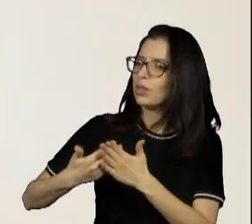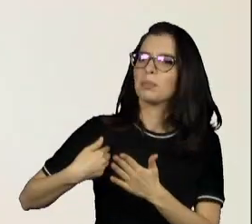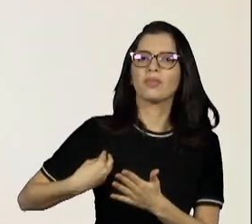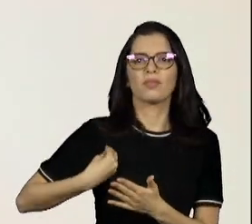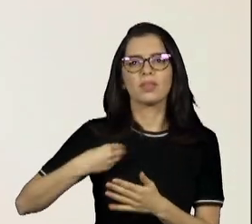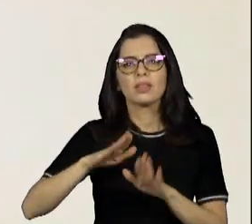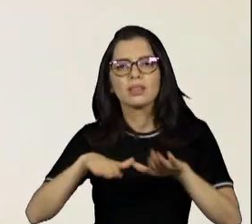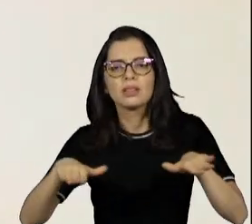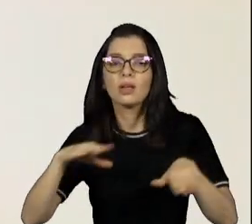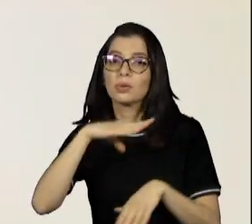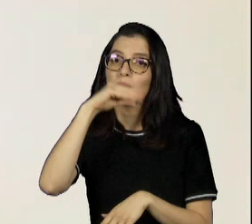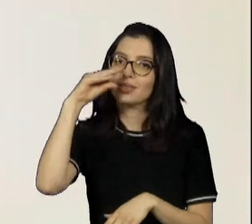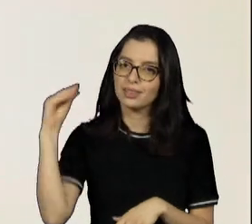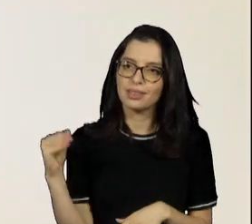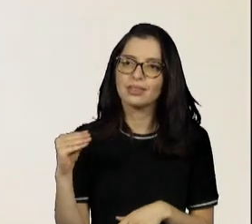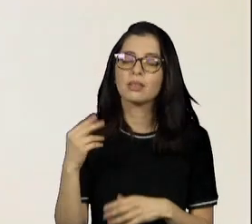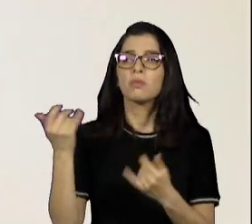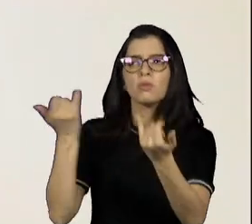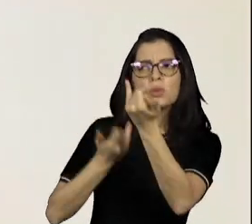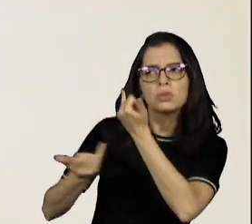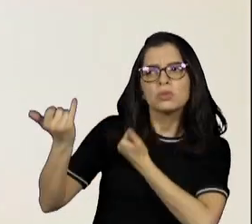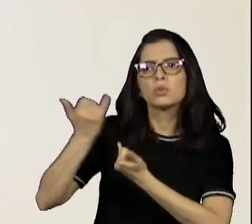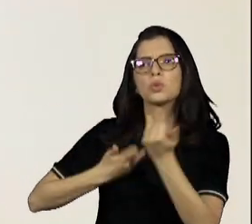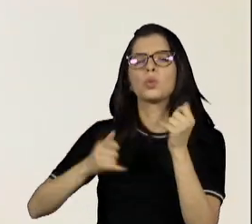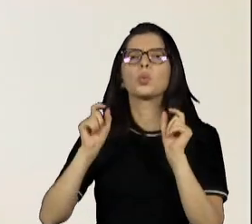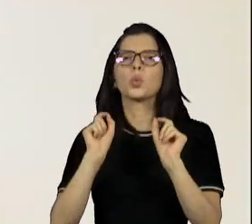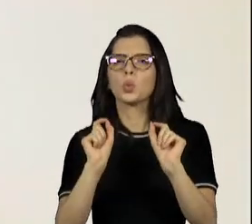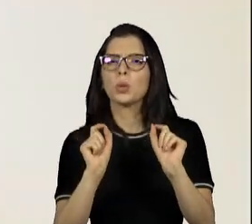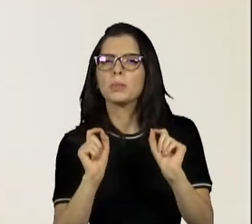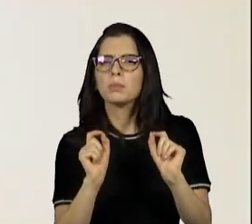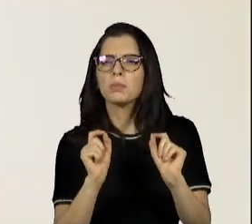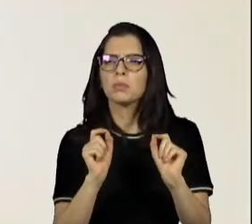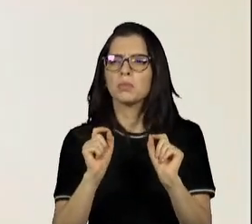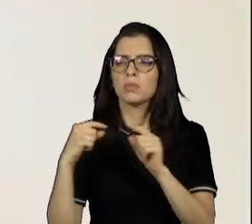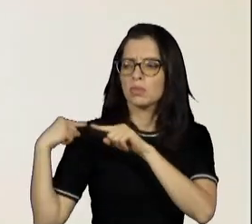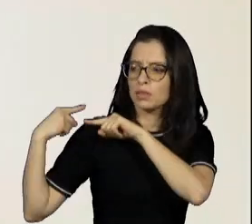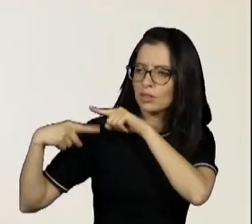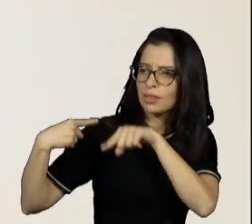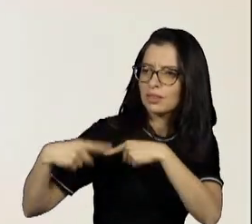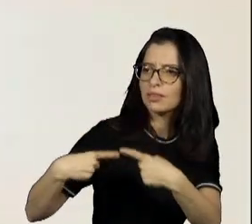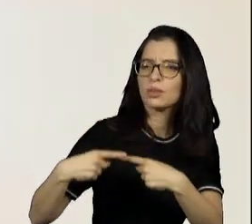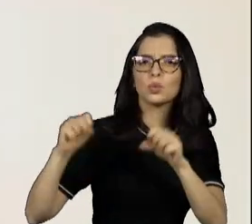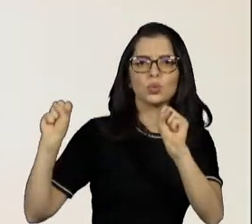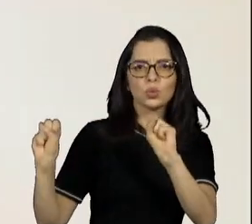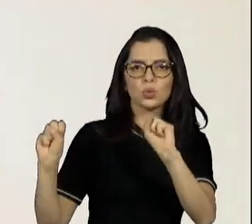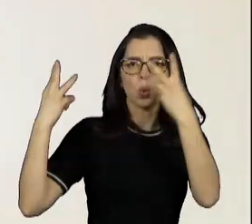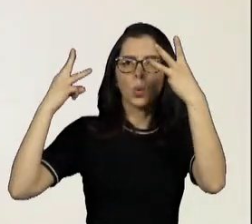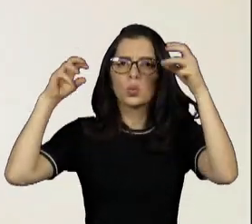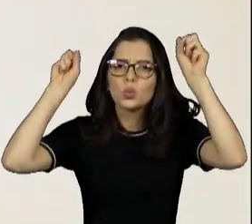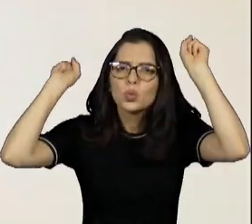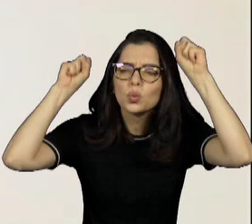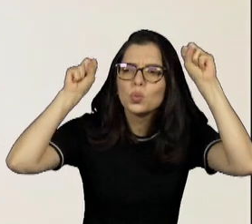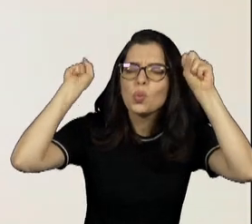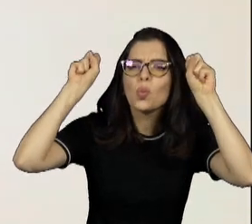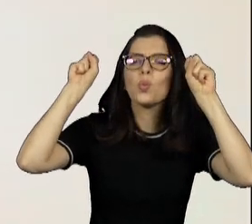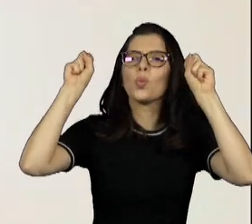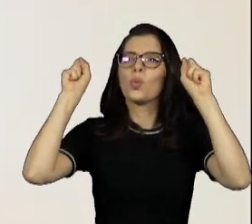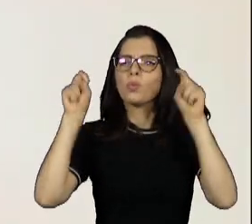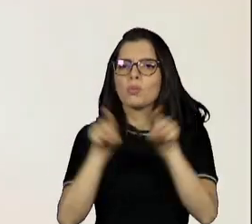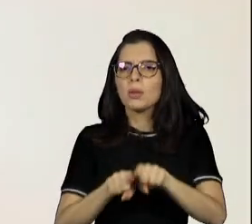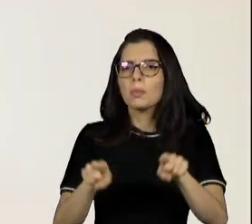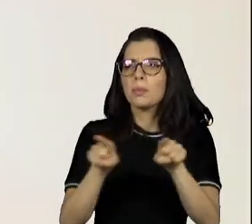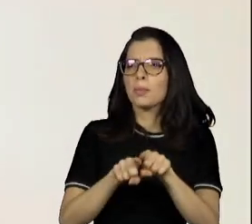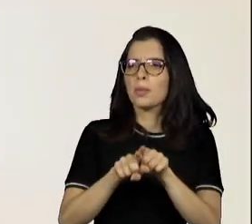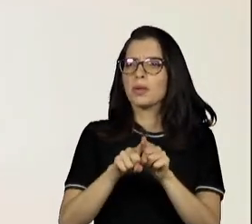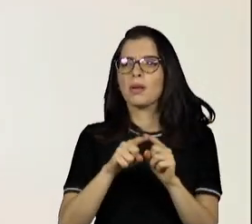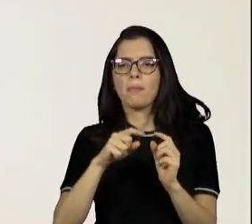Quando eu ouço as pessoas falando que elas são geração show da Xuxa, Planeta, Mundo da Imaginação, Xuxa Parque,